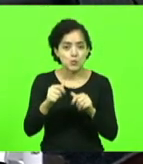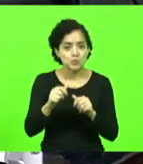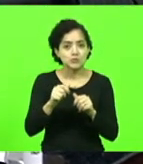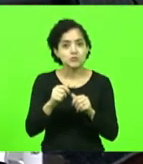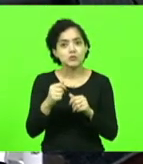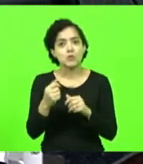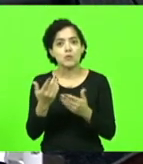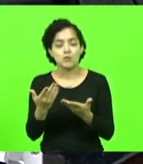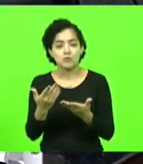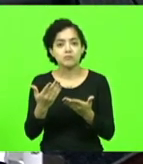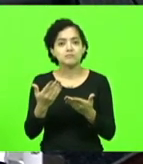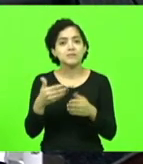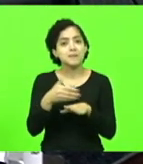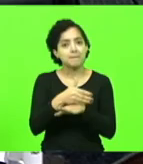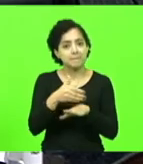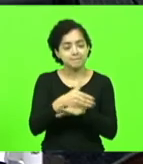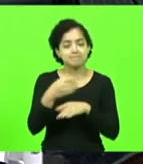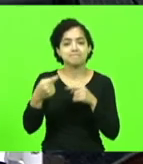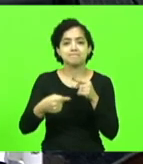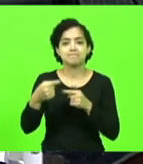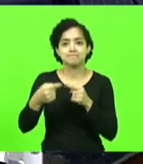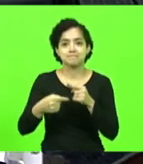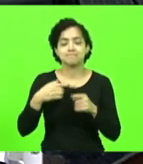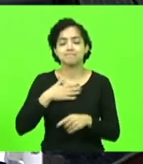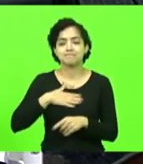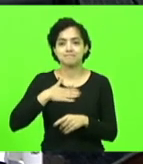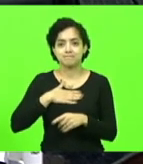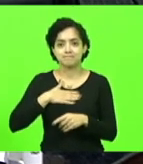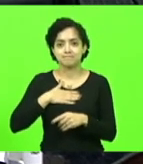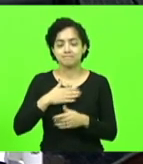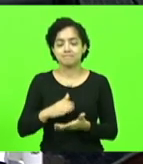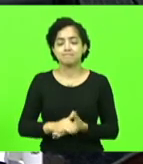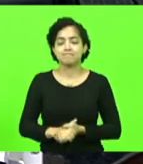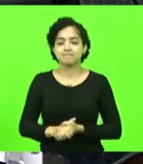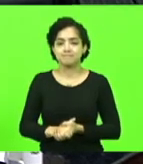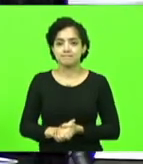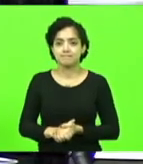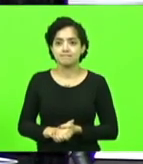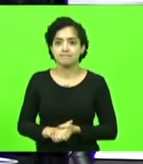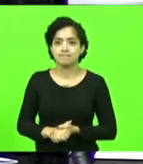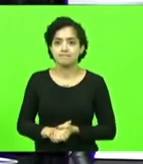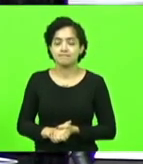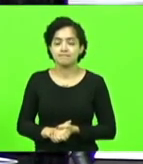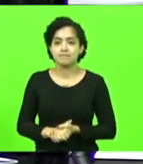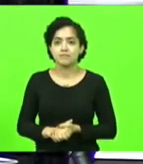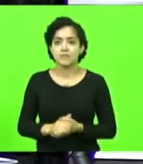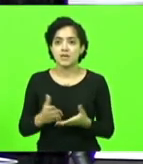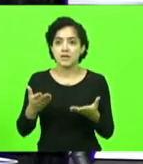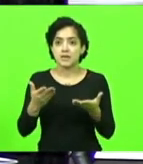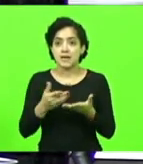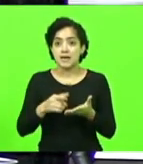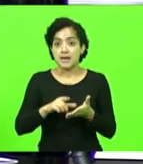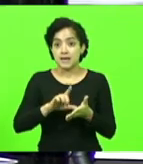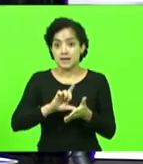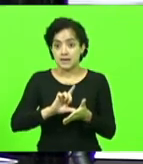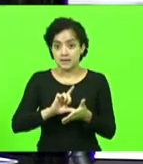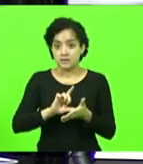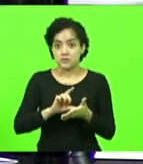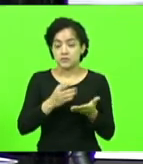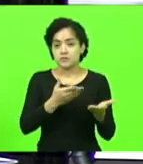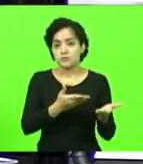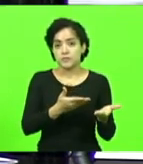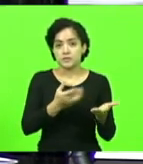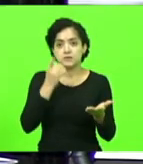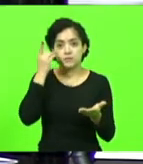parte aí da vida pública. É um prazer tê-los aqui. Bom dia. Obrigado, deputada Marlene. Antes de passar a palavra ao deputado Silvio